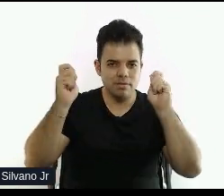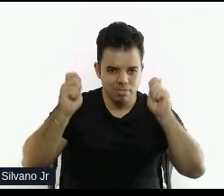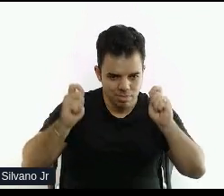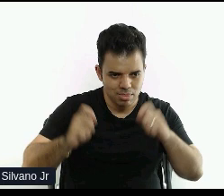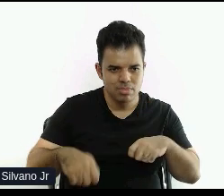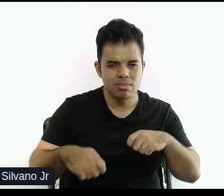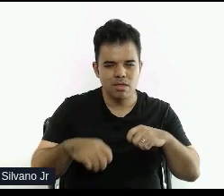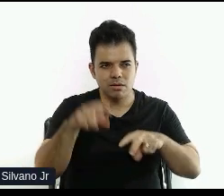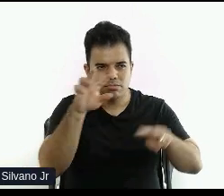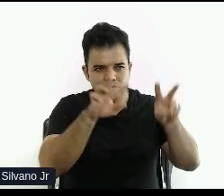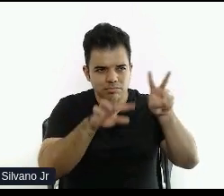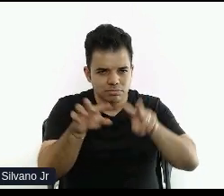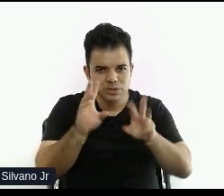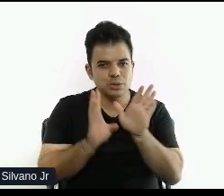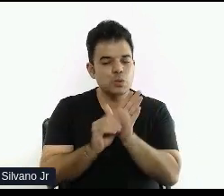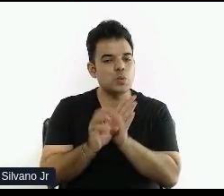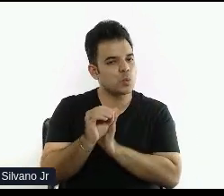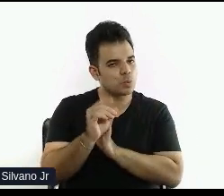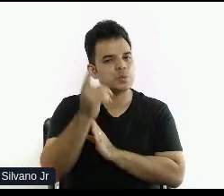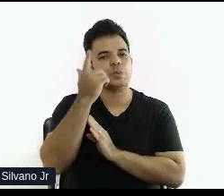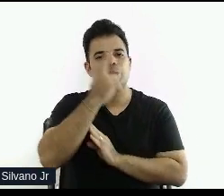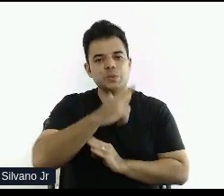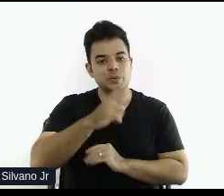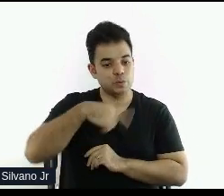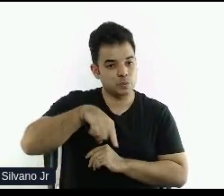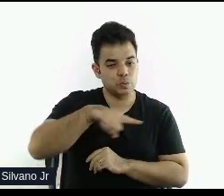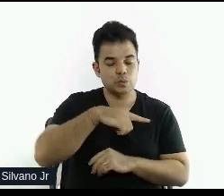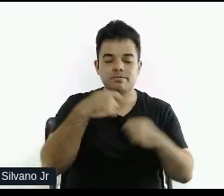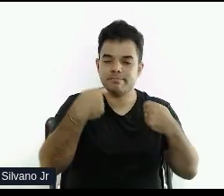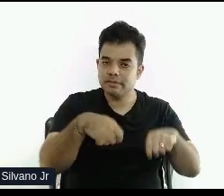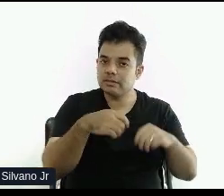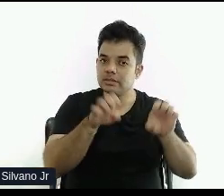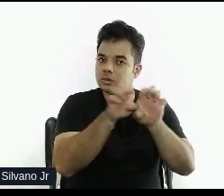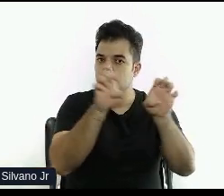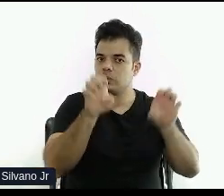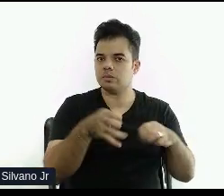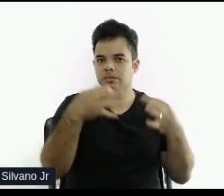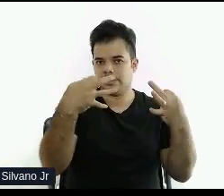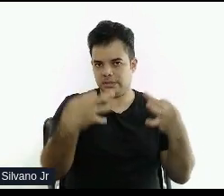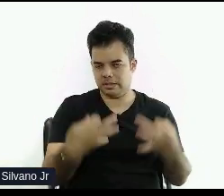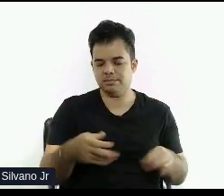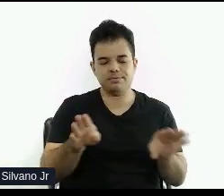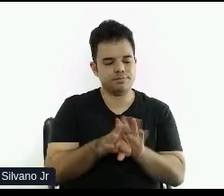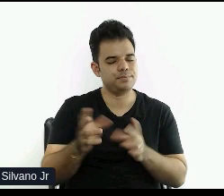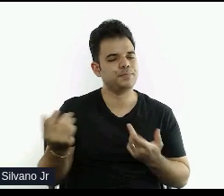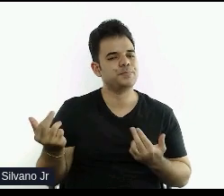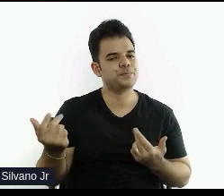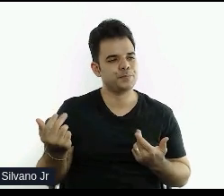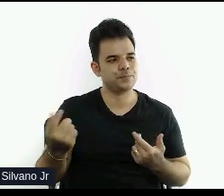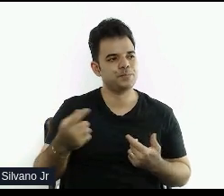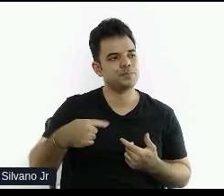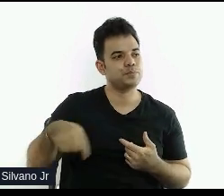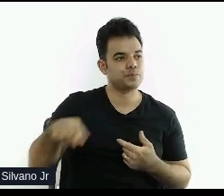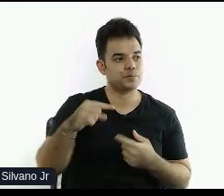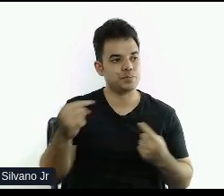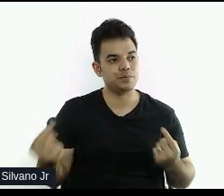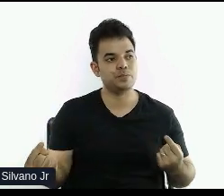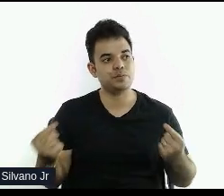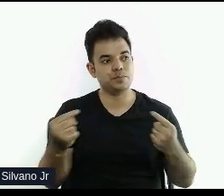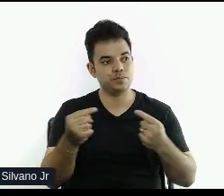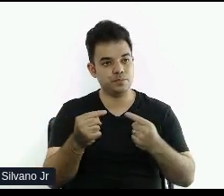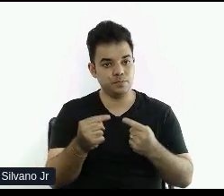precisa que esse conteúdo, esse site, essa página esteja bem estruturada também, né? E a missão, né? Essa é a